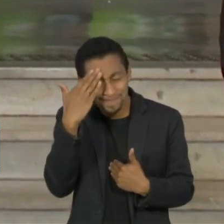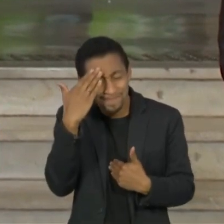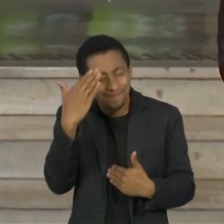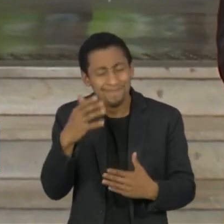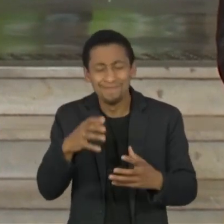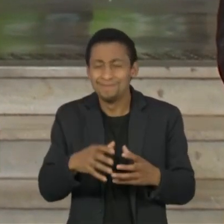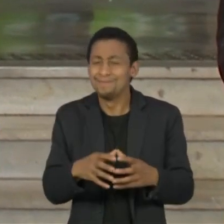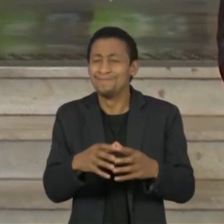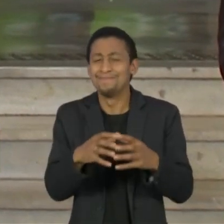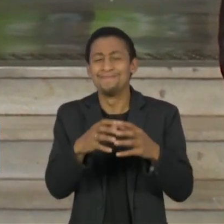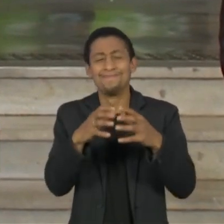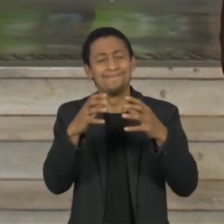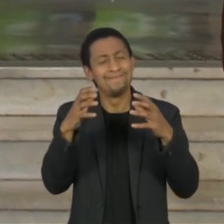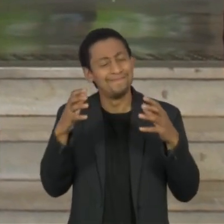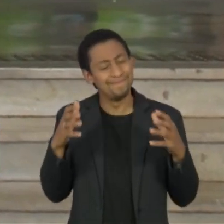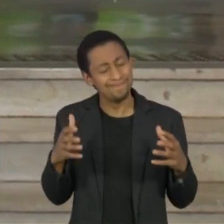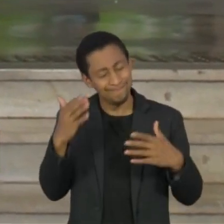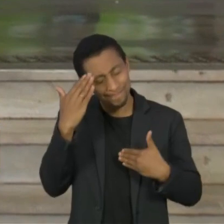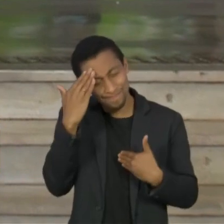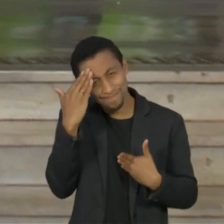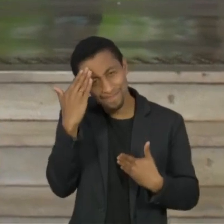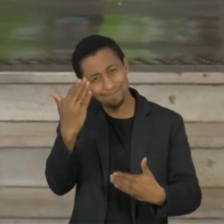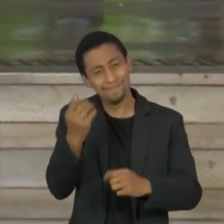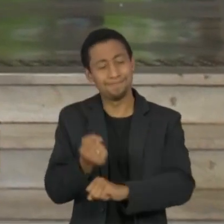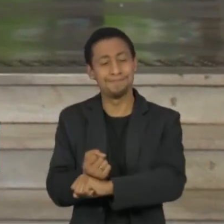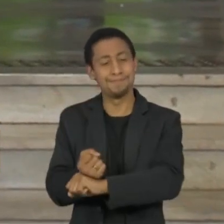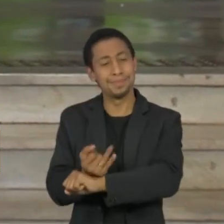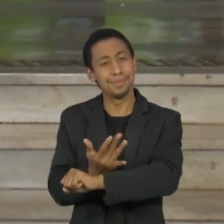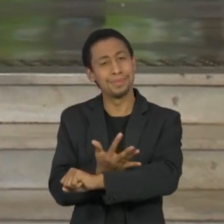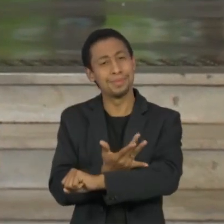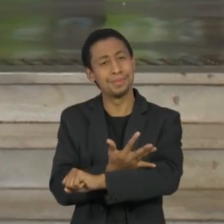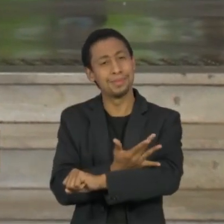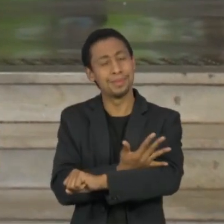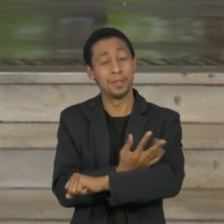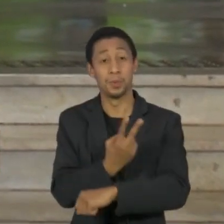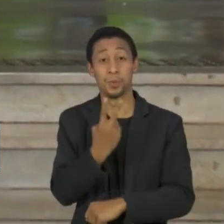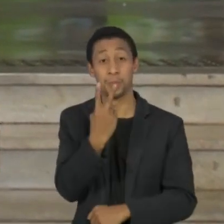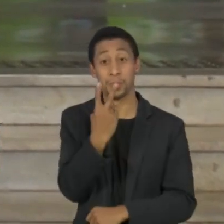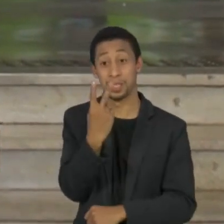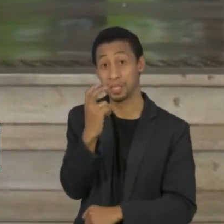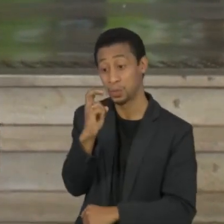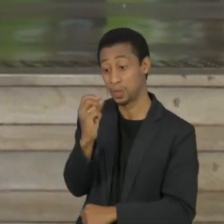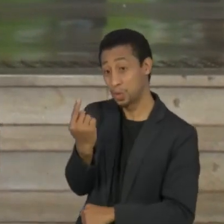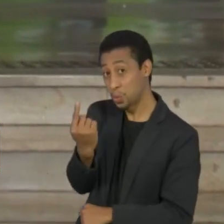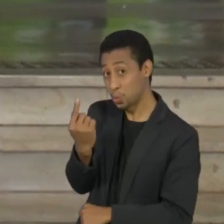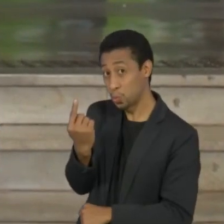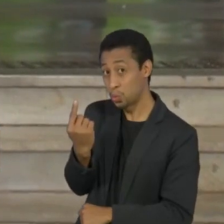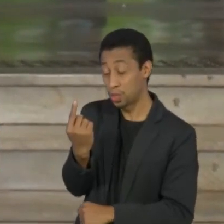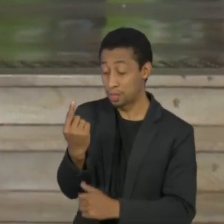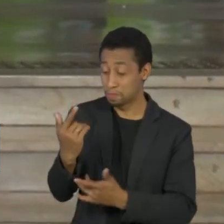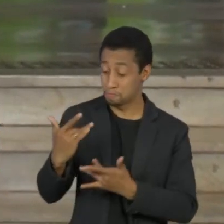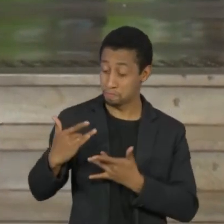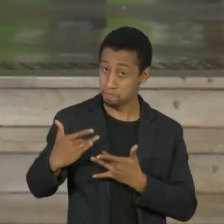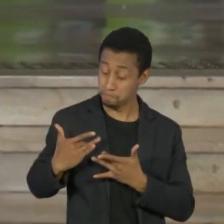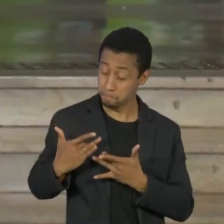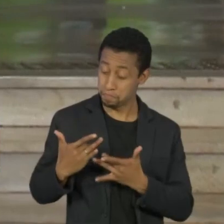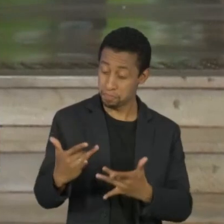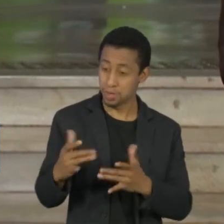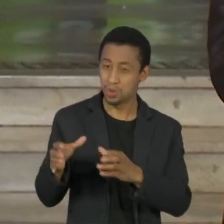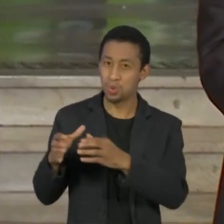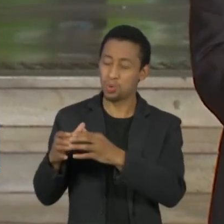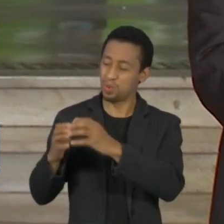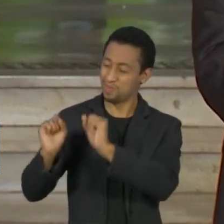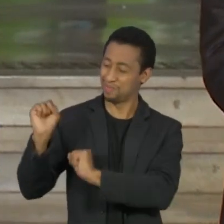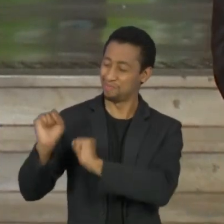emocionado e intenso aos 251 doadores do nosso Comitê